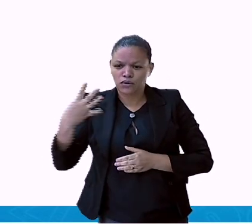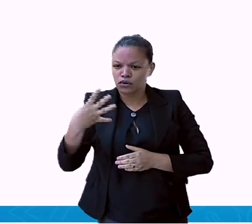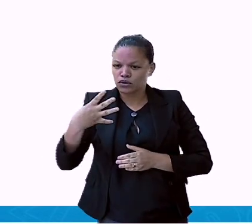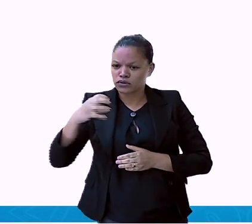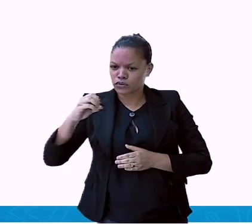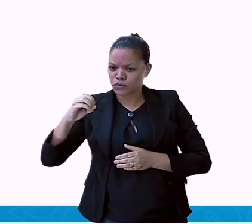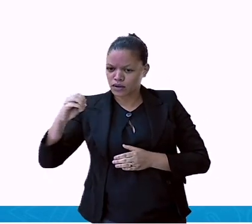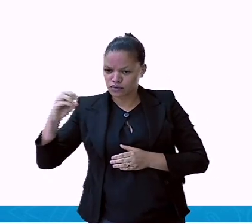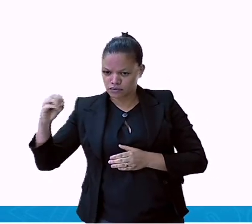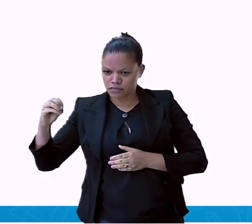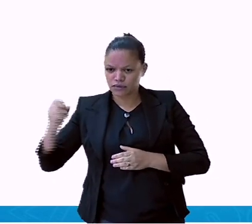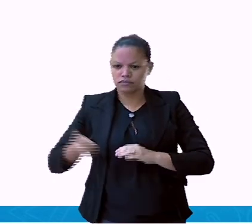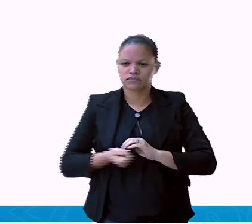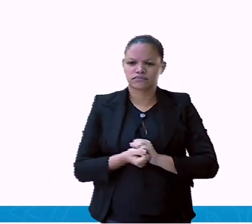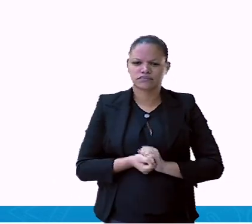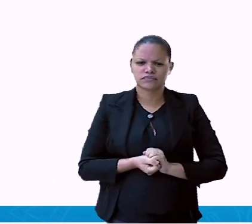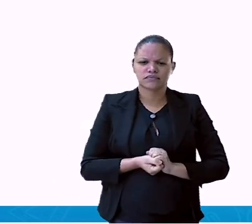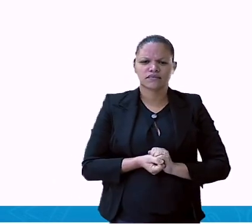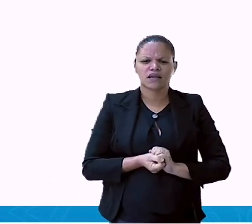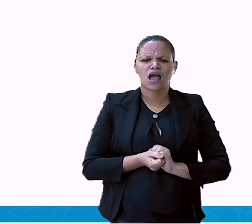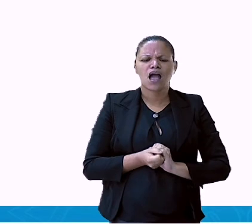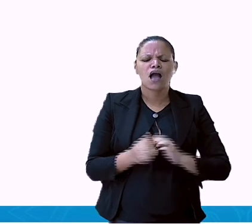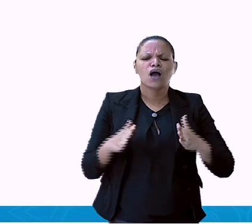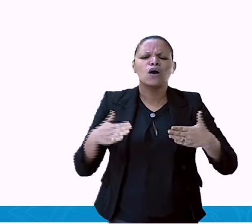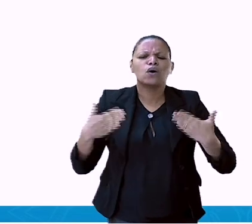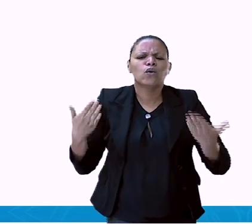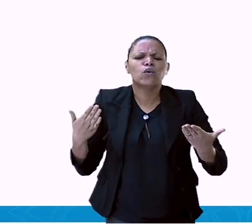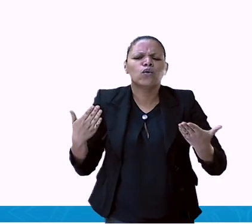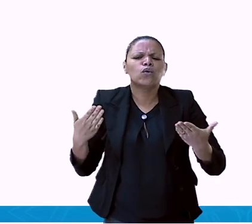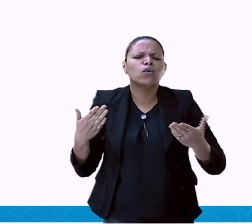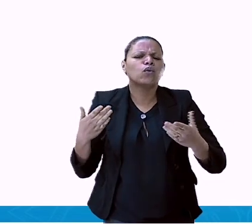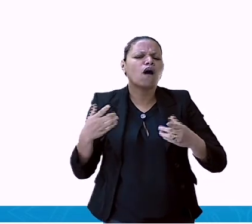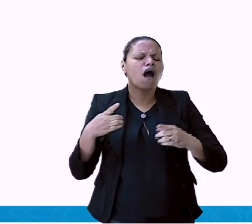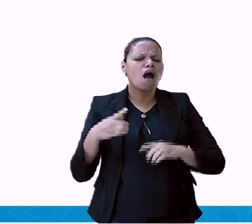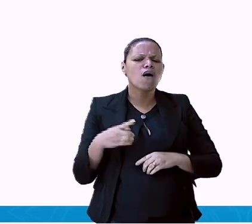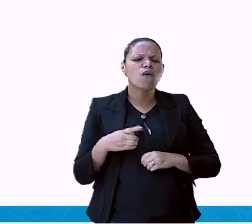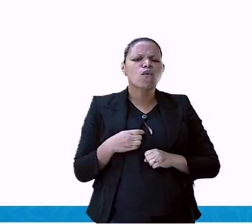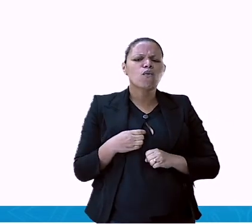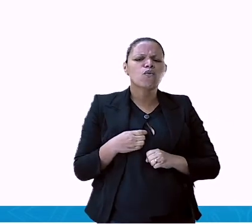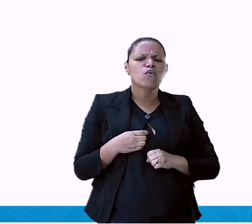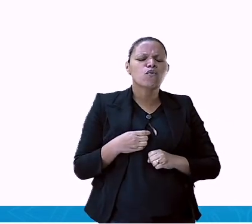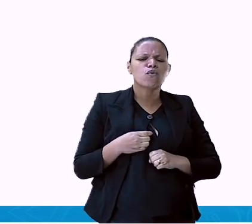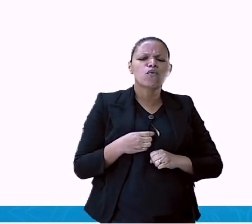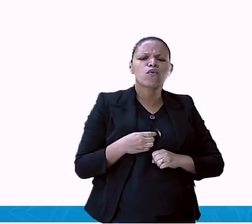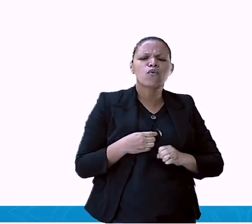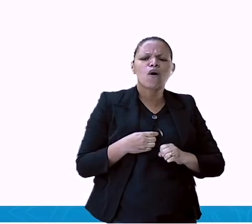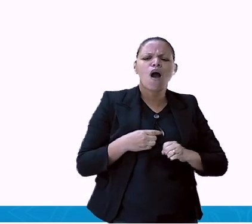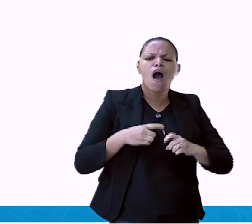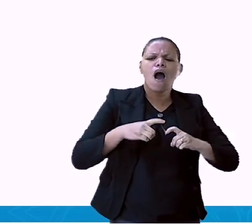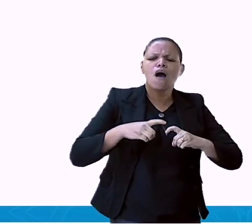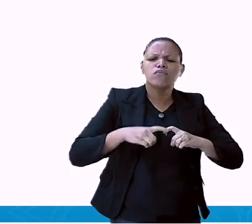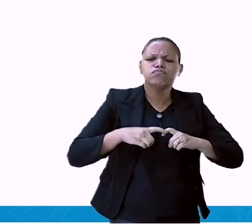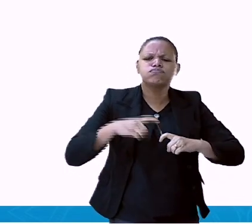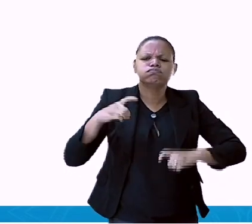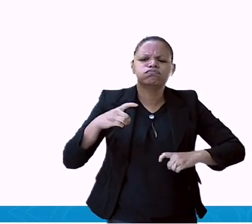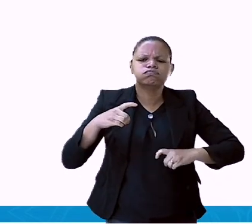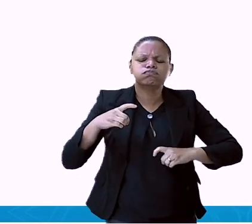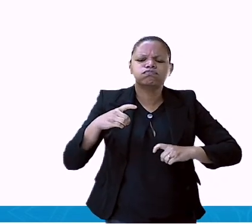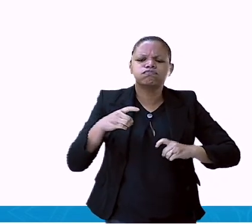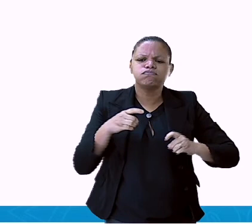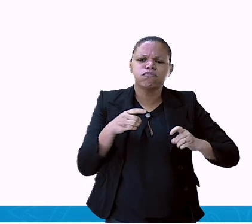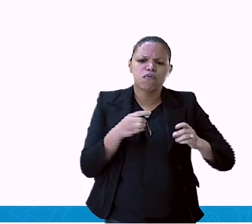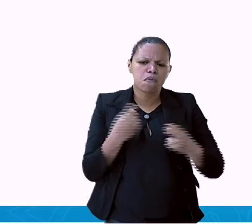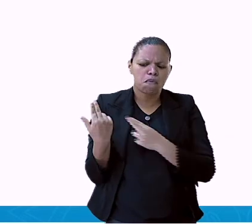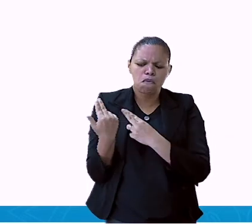segunda questão. Qual a especialidade se manteve estável no número de consultas